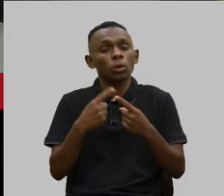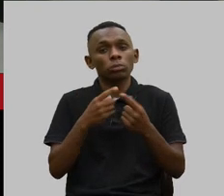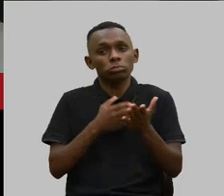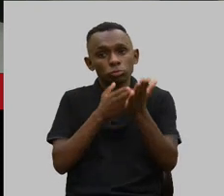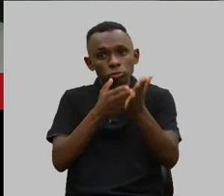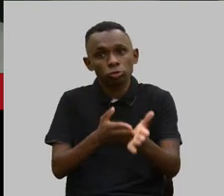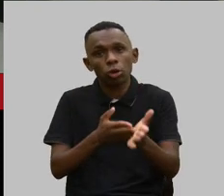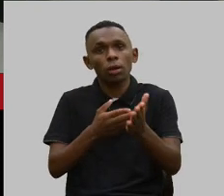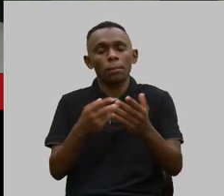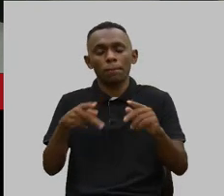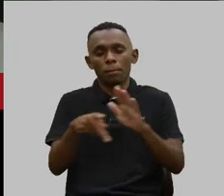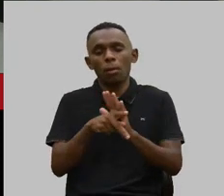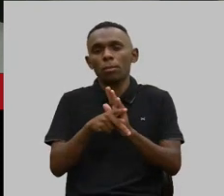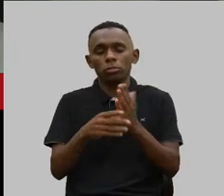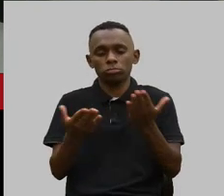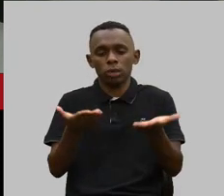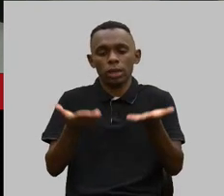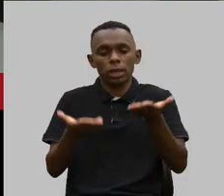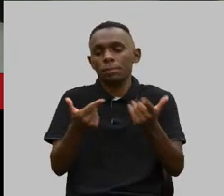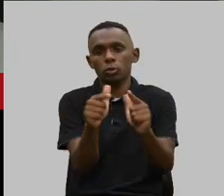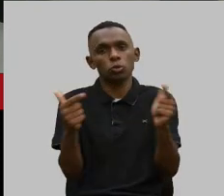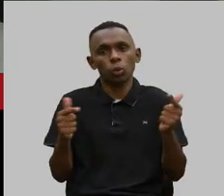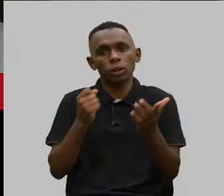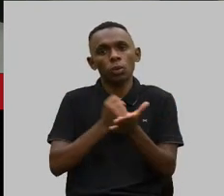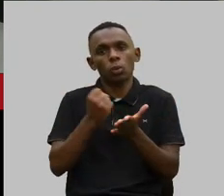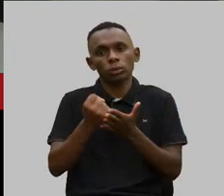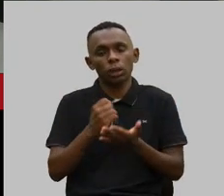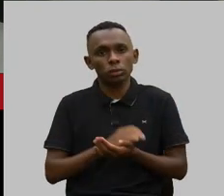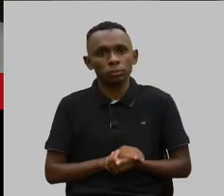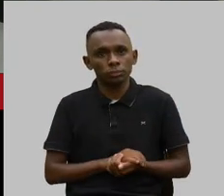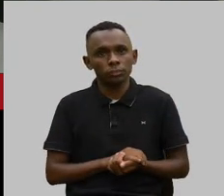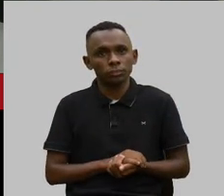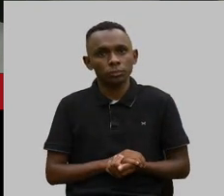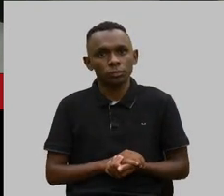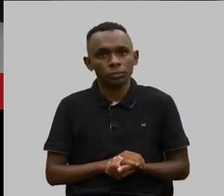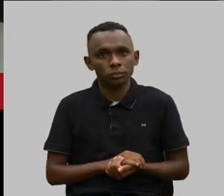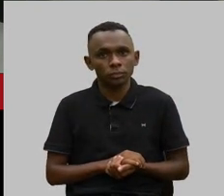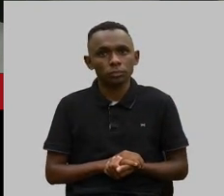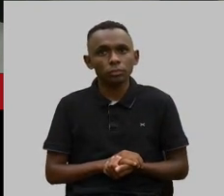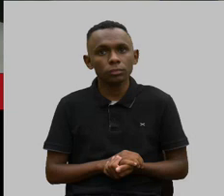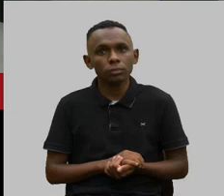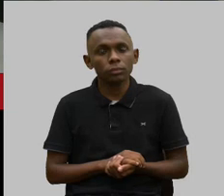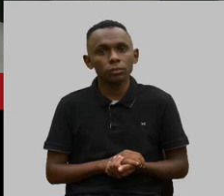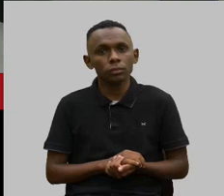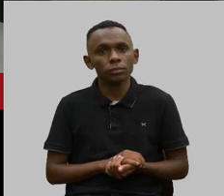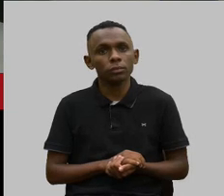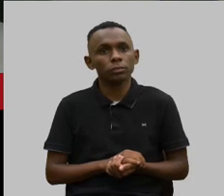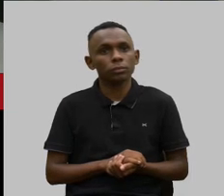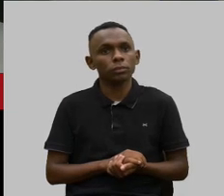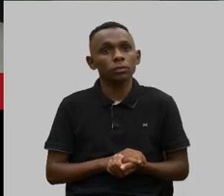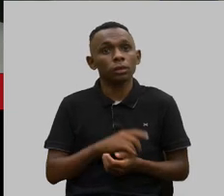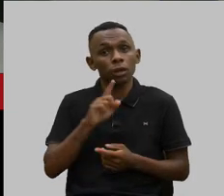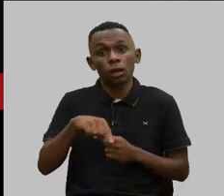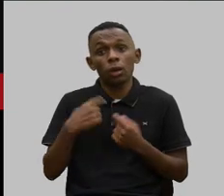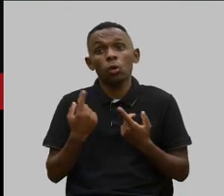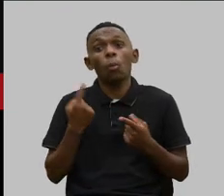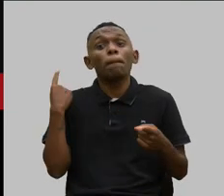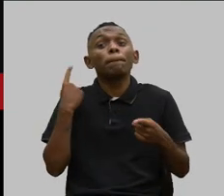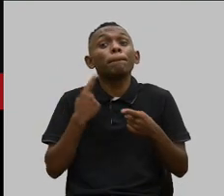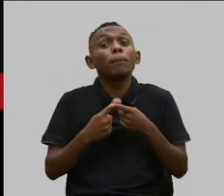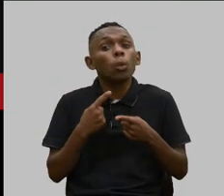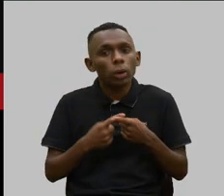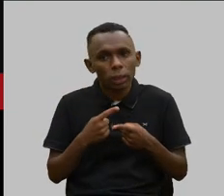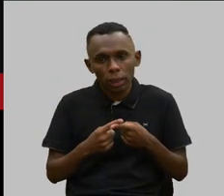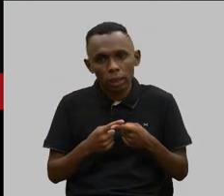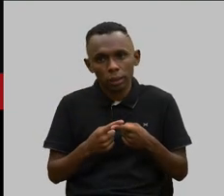desequilíbrio econômico do contrato isso aí o motivo eu não consigo mas eu